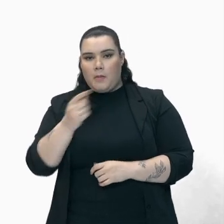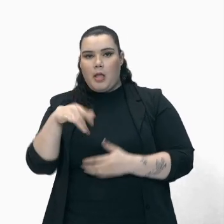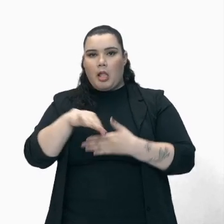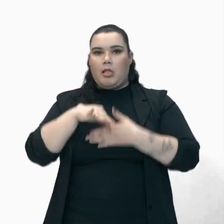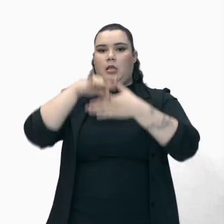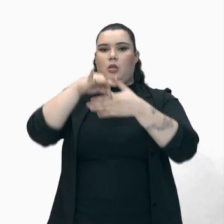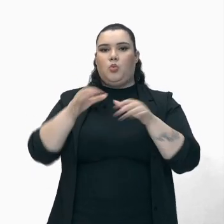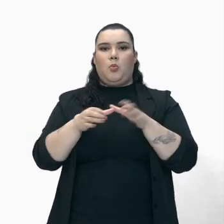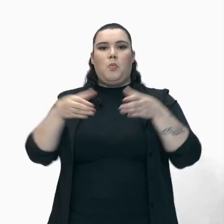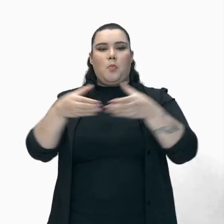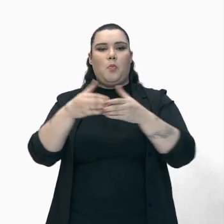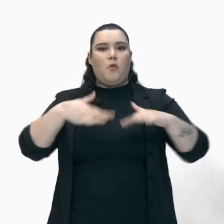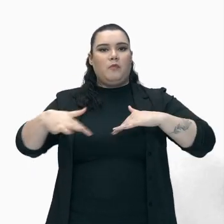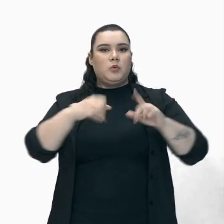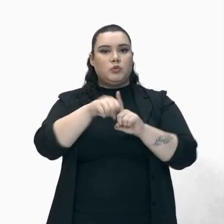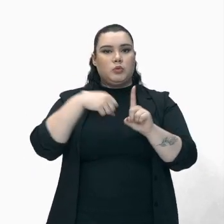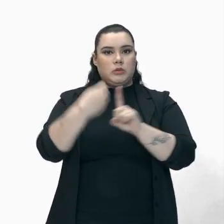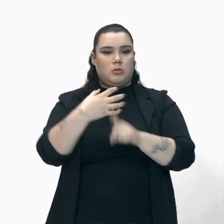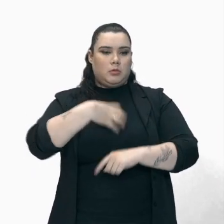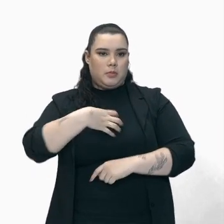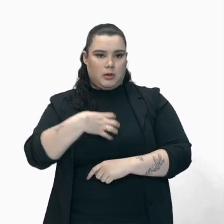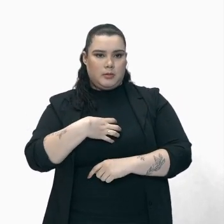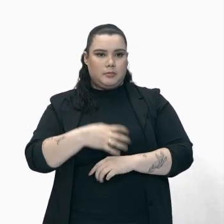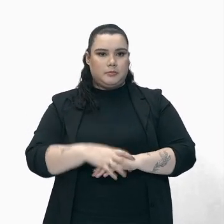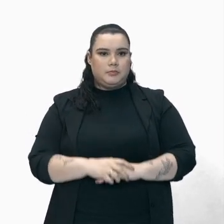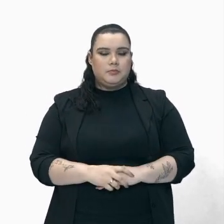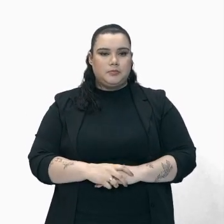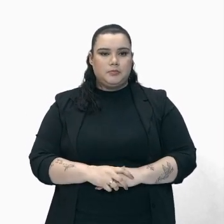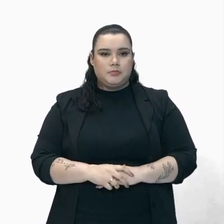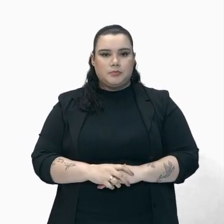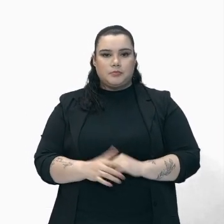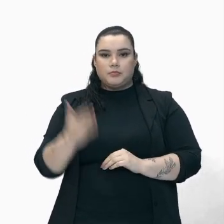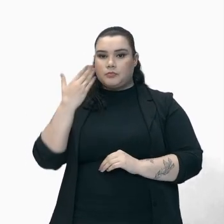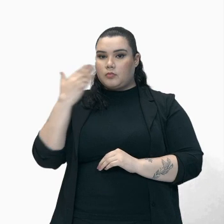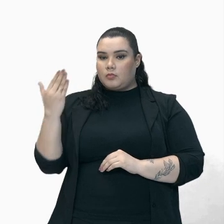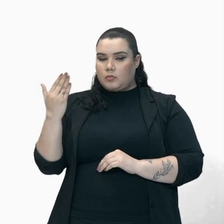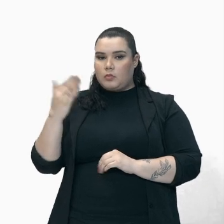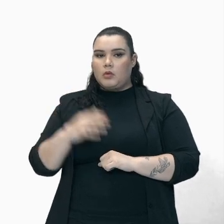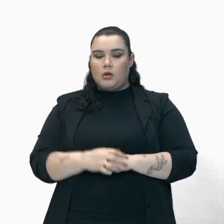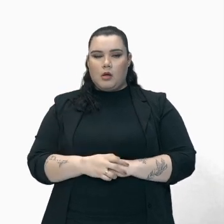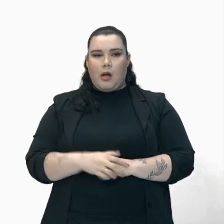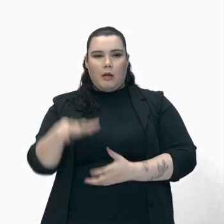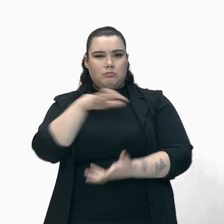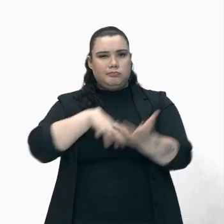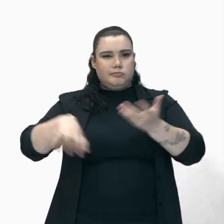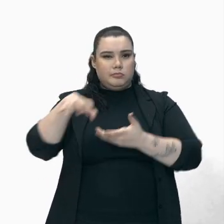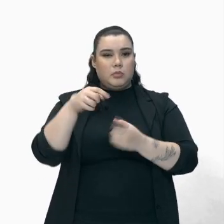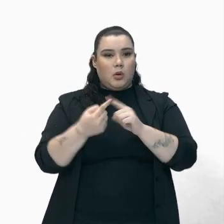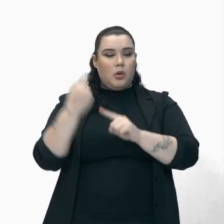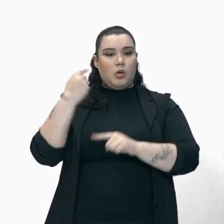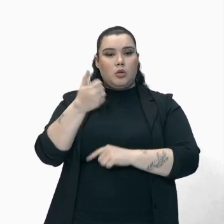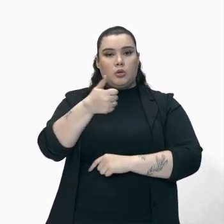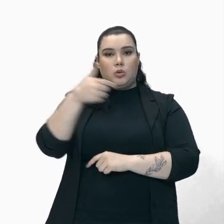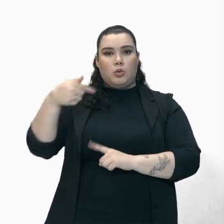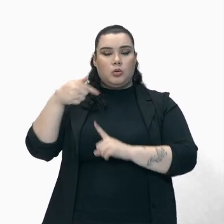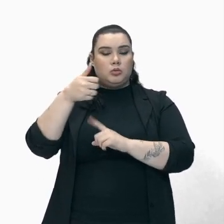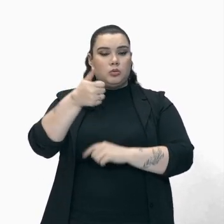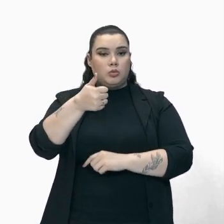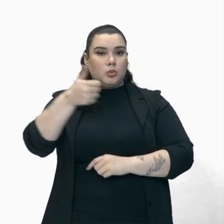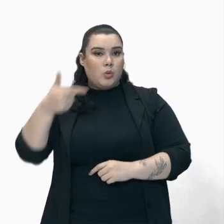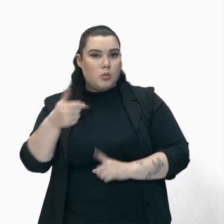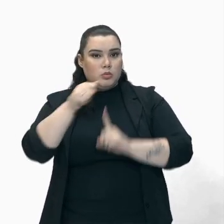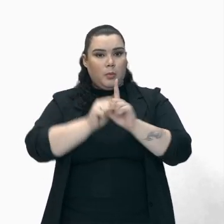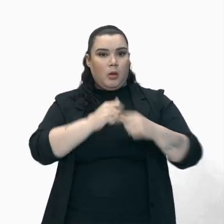então Entender um pouquinho Como é que foi Essa revolta Vamos lá Galera Em 12 de agosto De 1798 O movimento